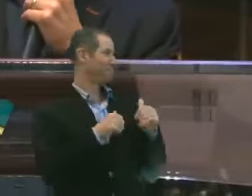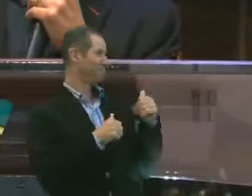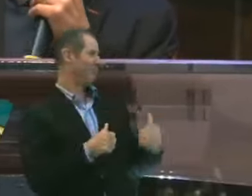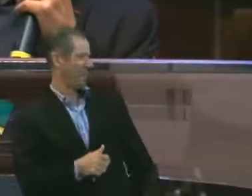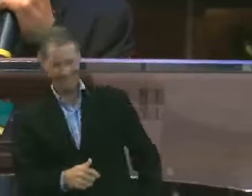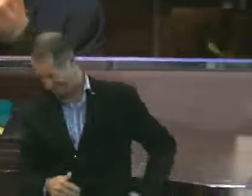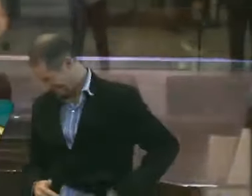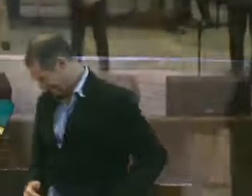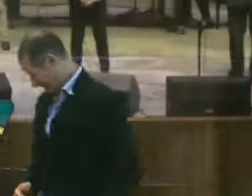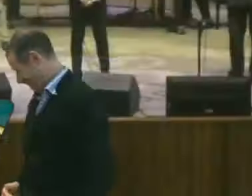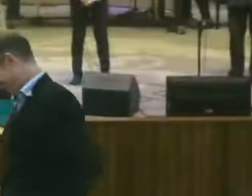adorar o nome de Jesus.